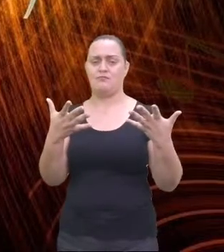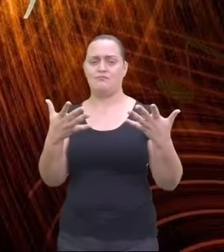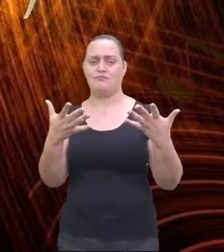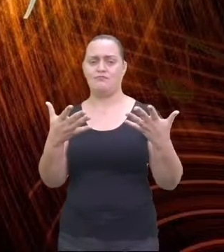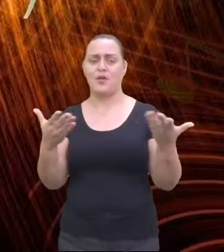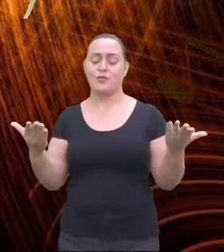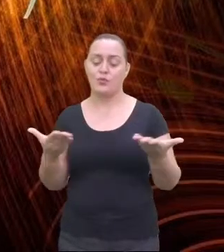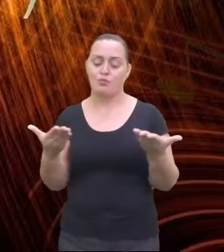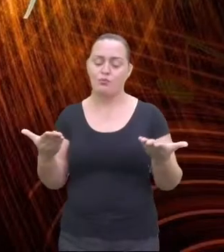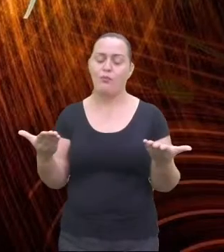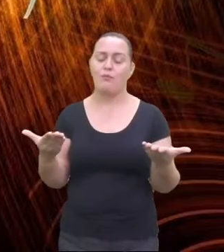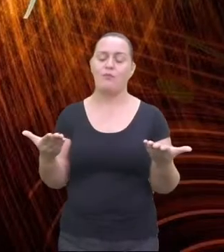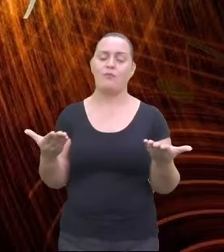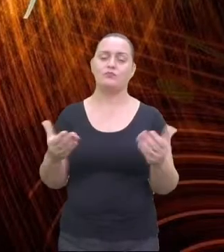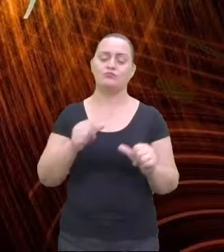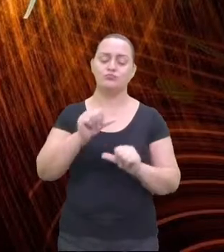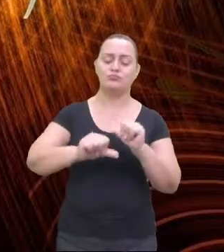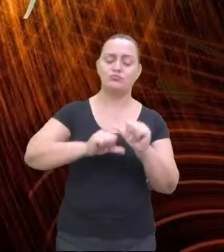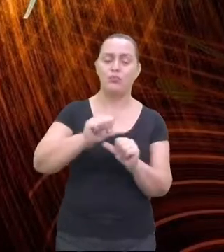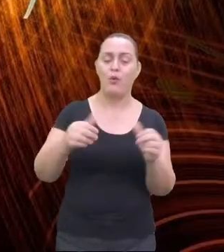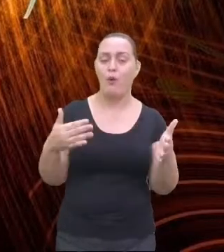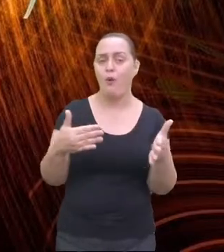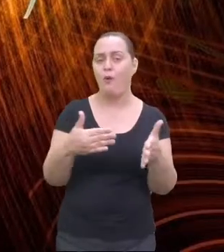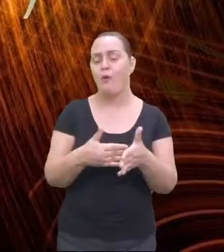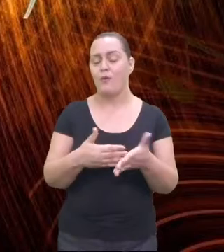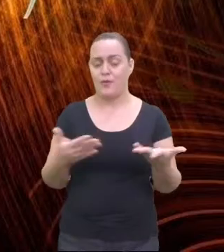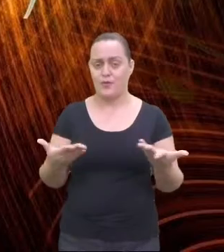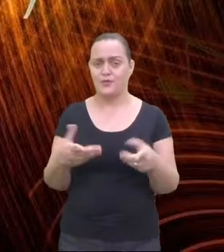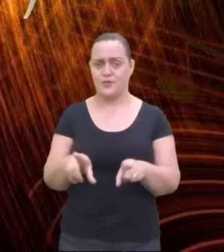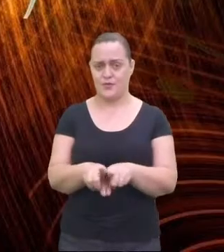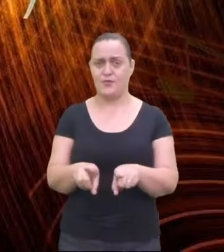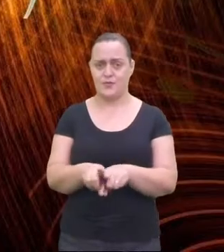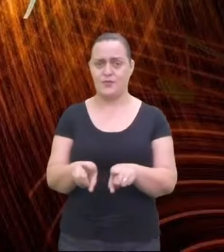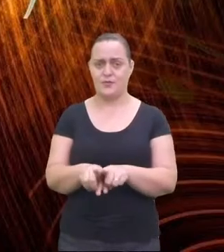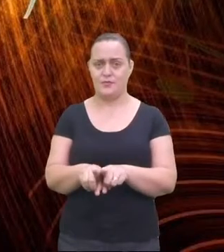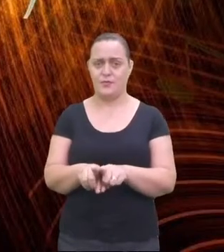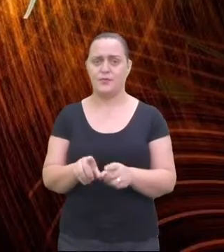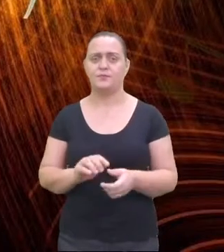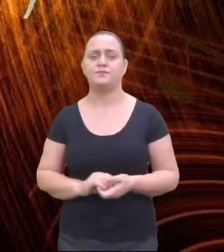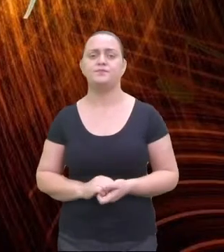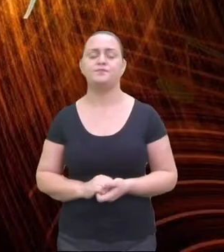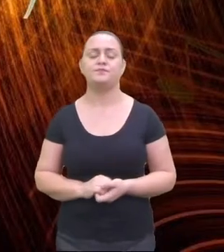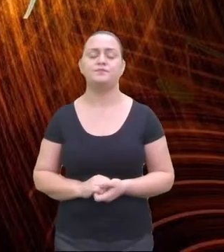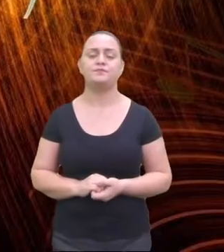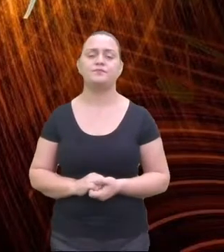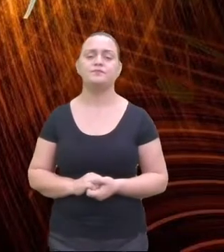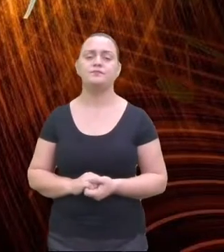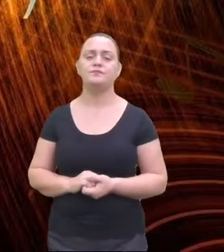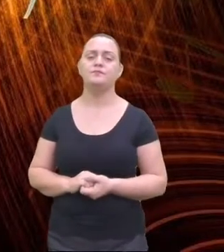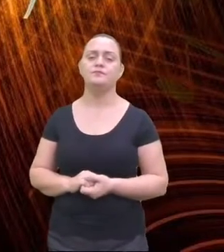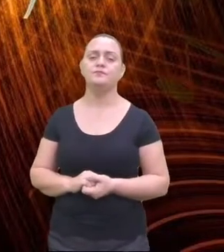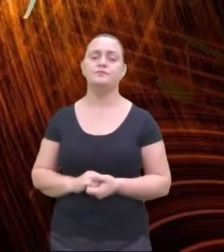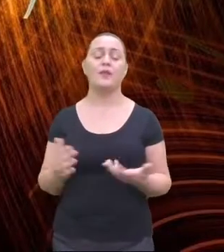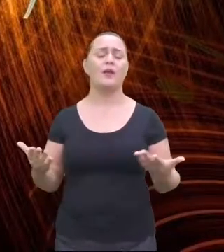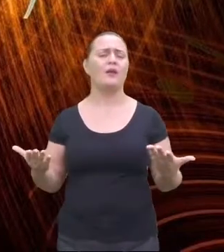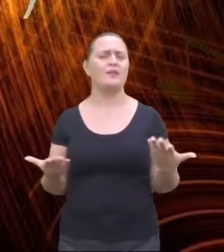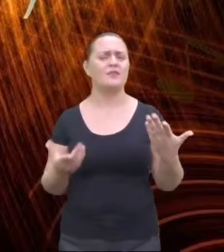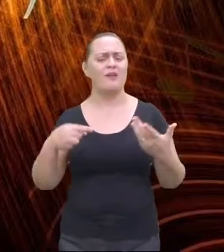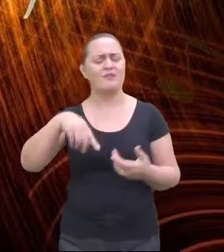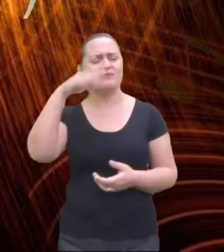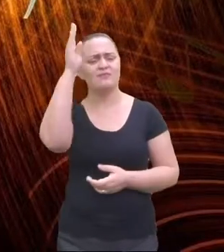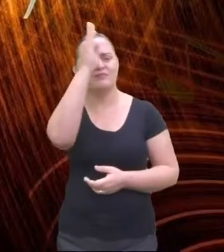MPB. Então, vamos lá. Também retorna a sonoridade nascida no nosso país,